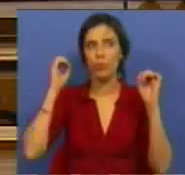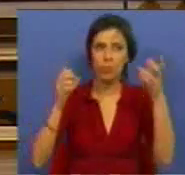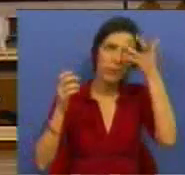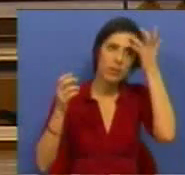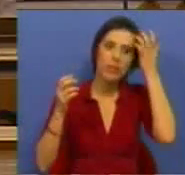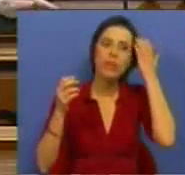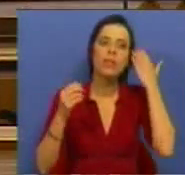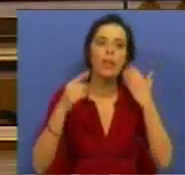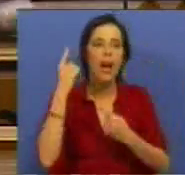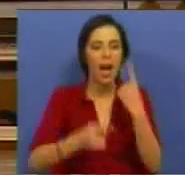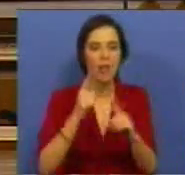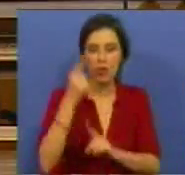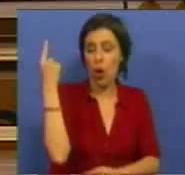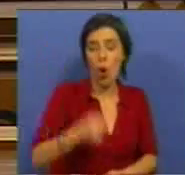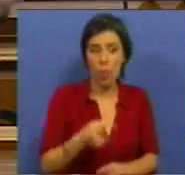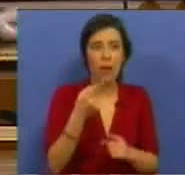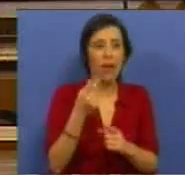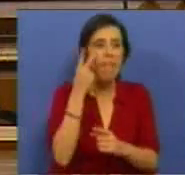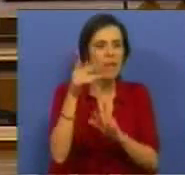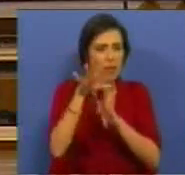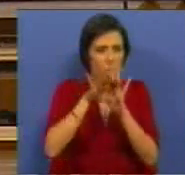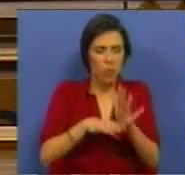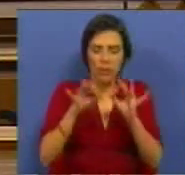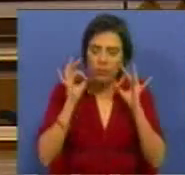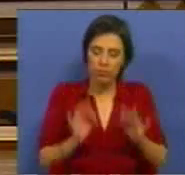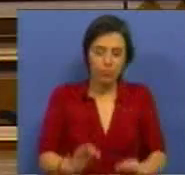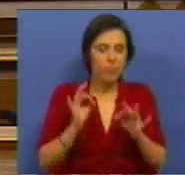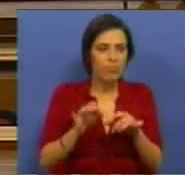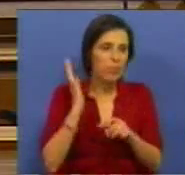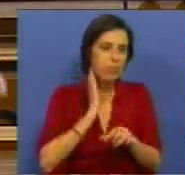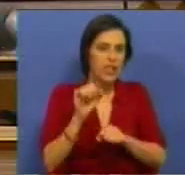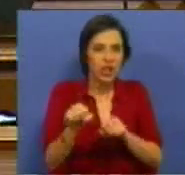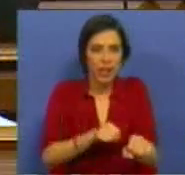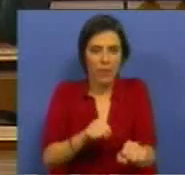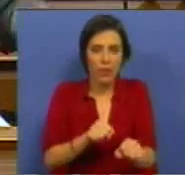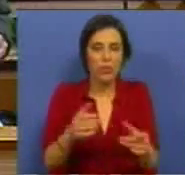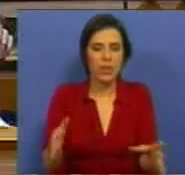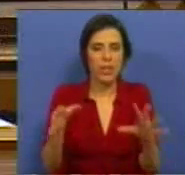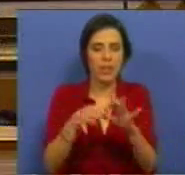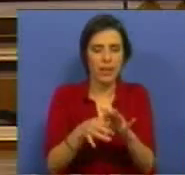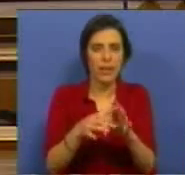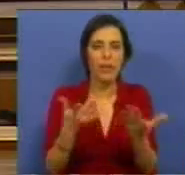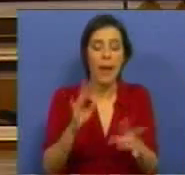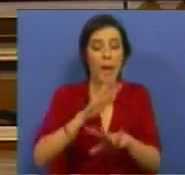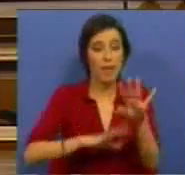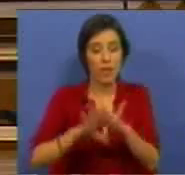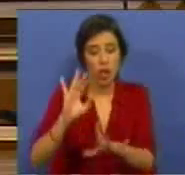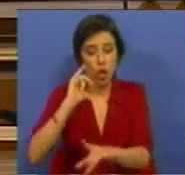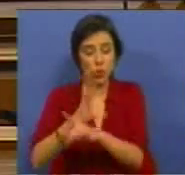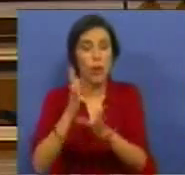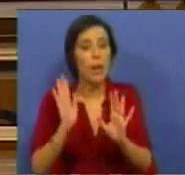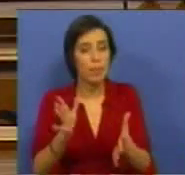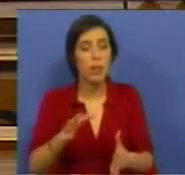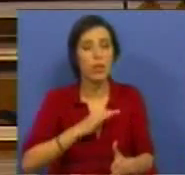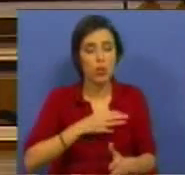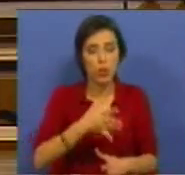por vezes são obrigados a viver em condições de absoluta escravatura. Mas também é preciso fazer outra coisa, Srs. e